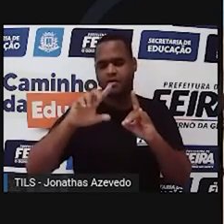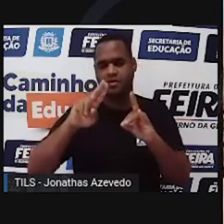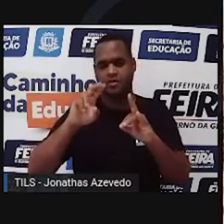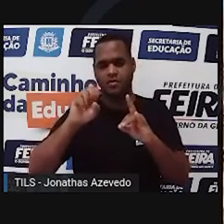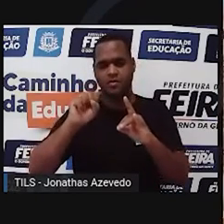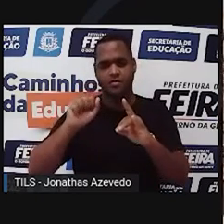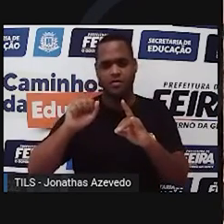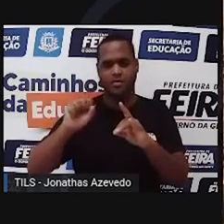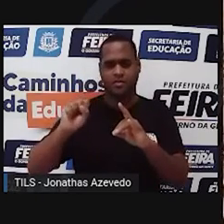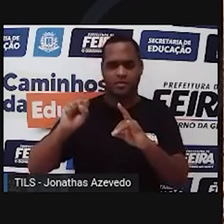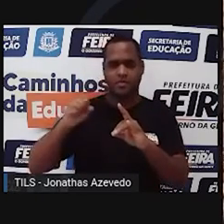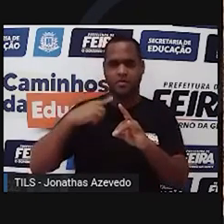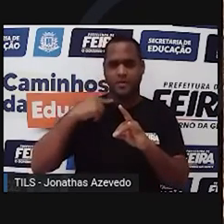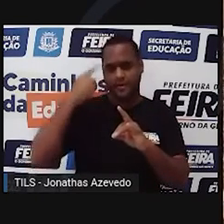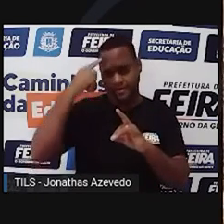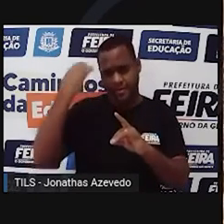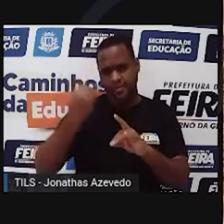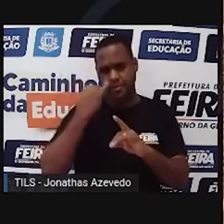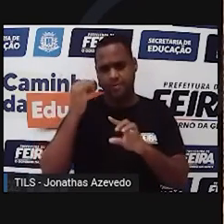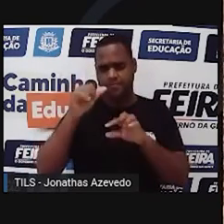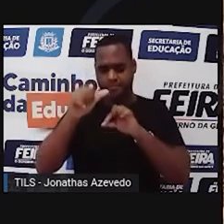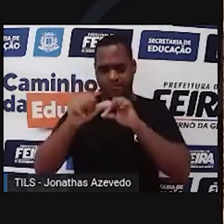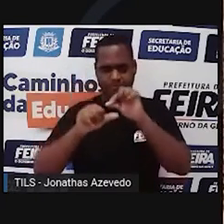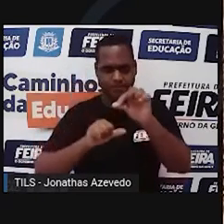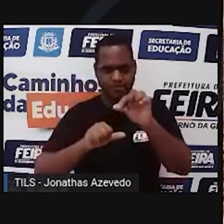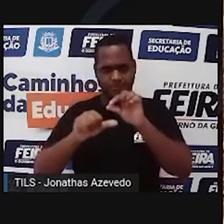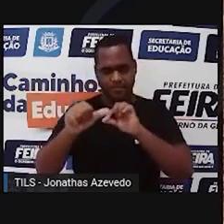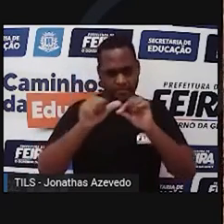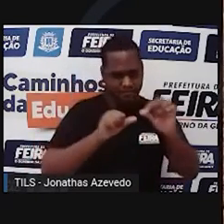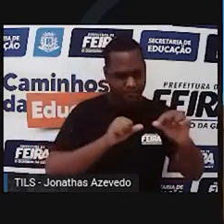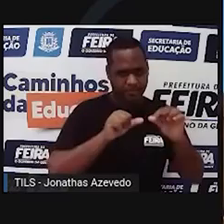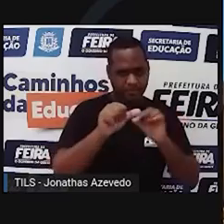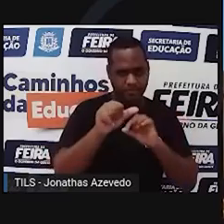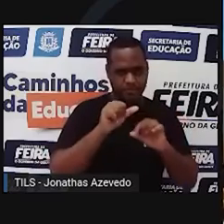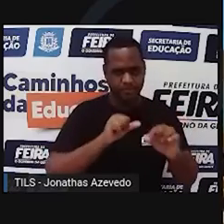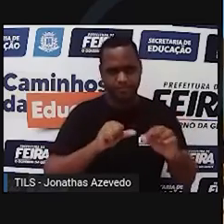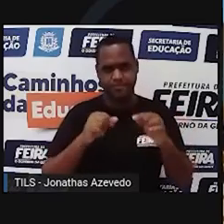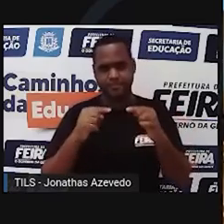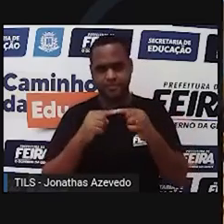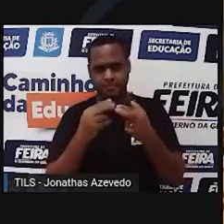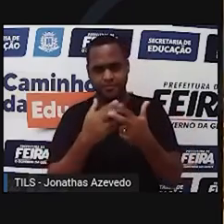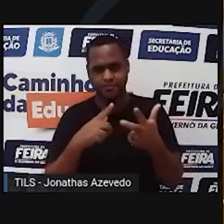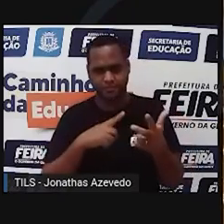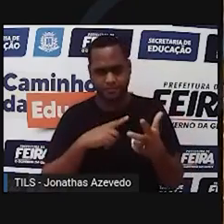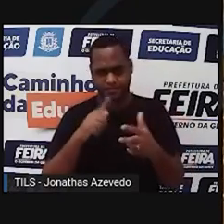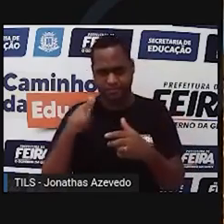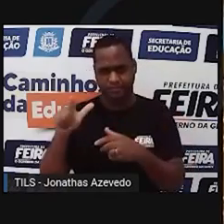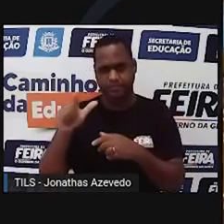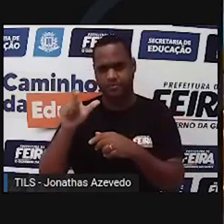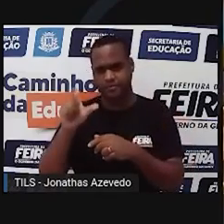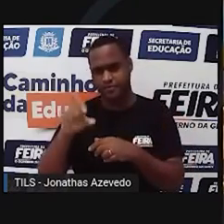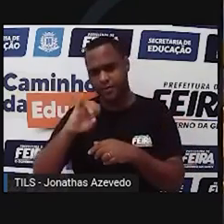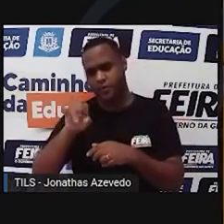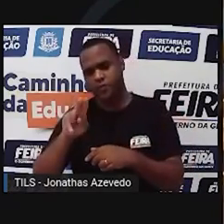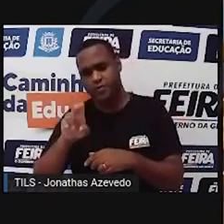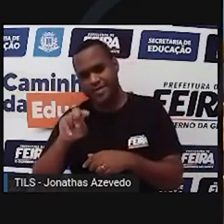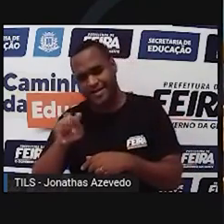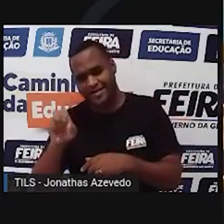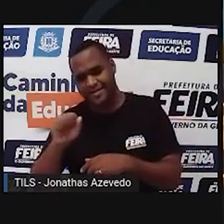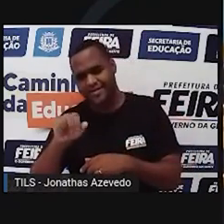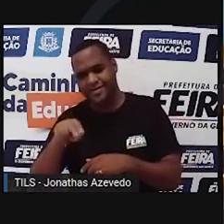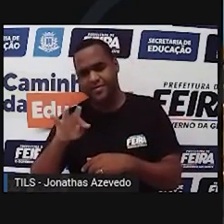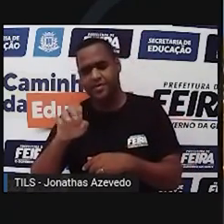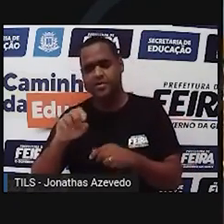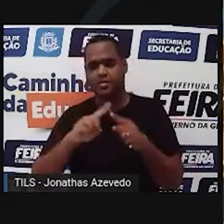importantes para a transferência das embarcações da montante para a juzante ou vice-versa. Se eu